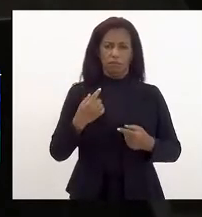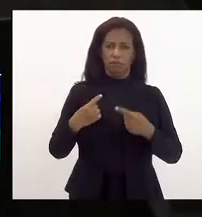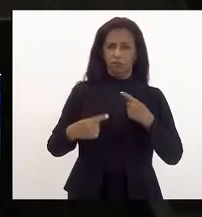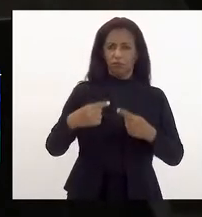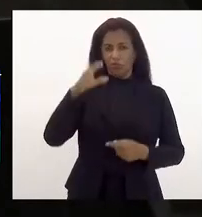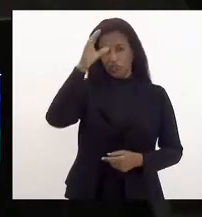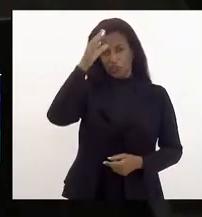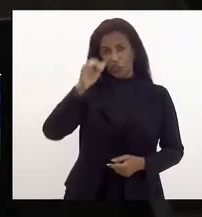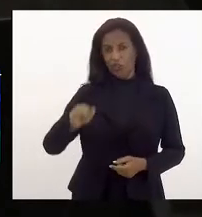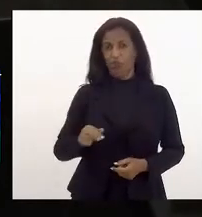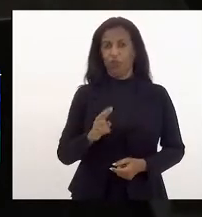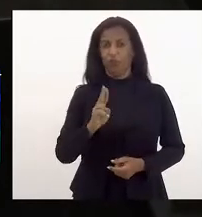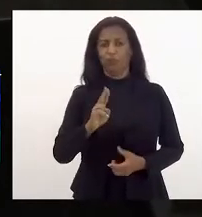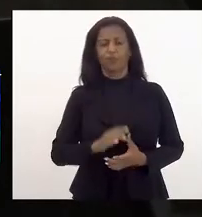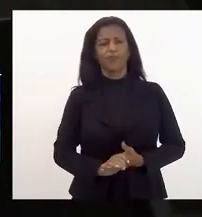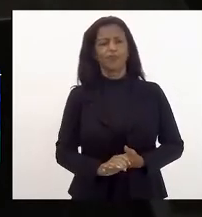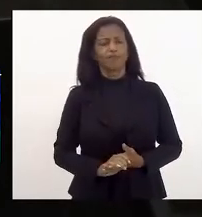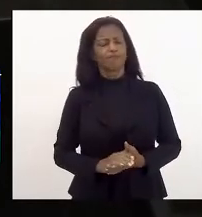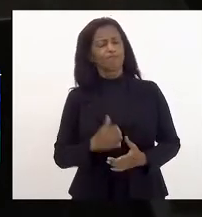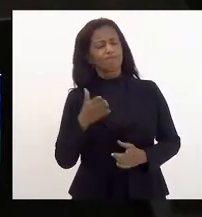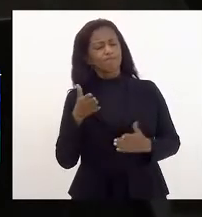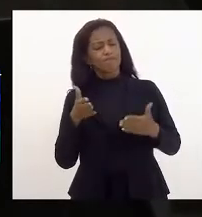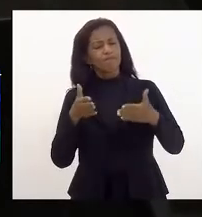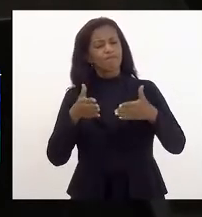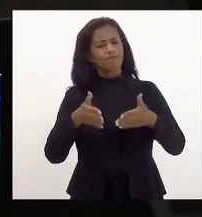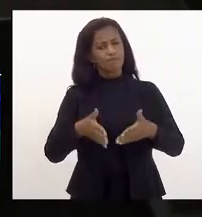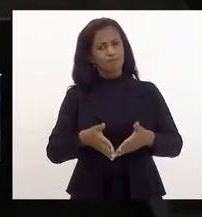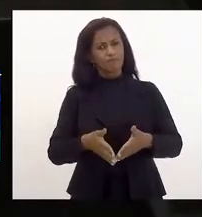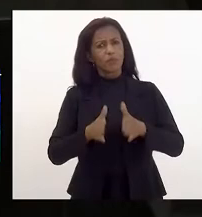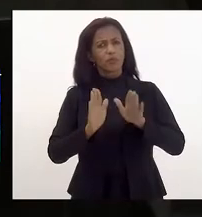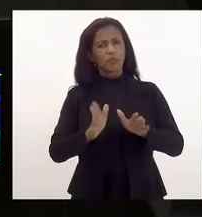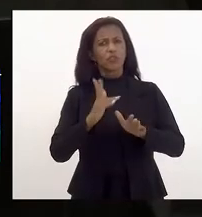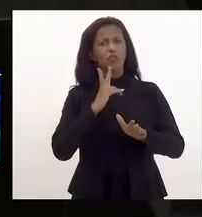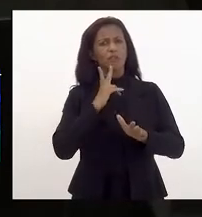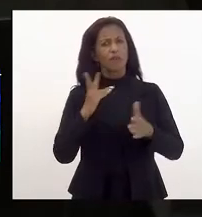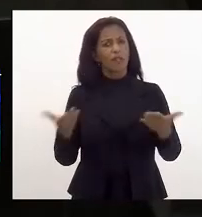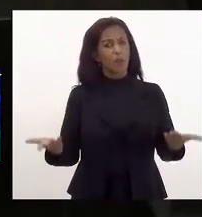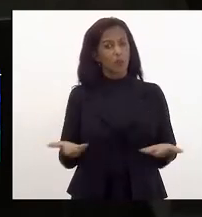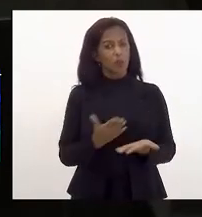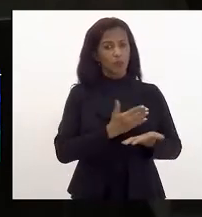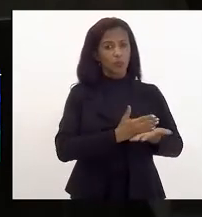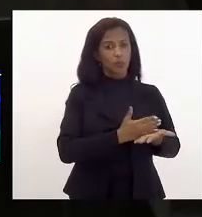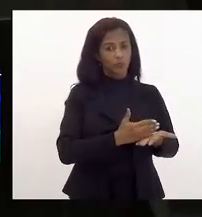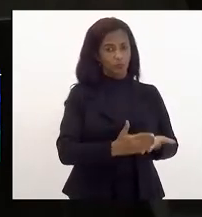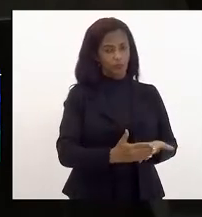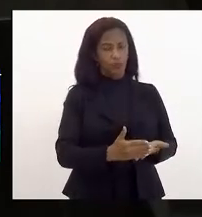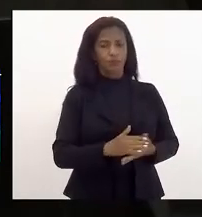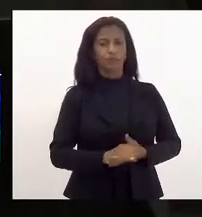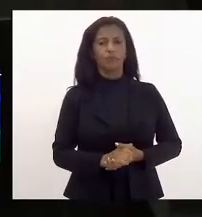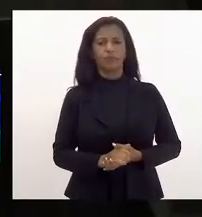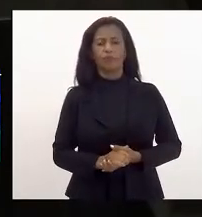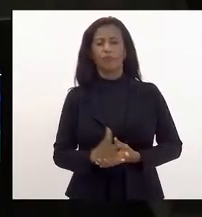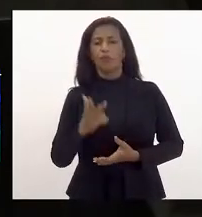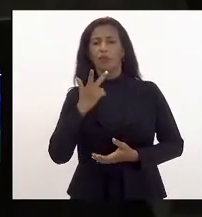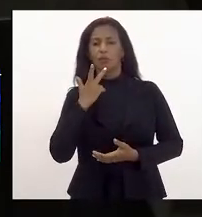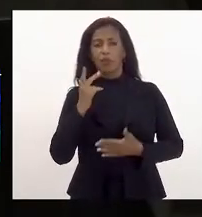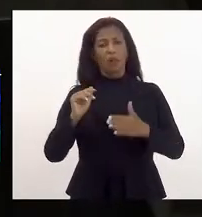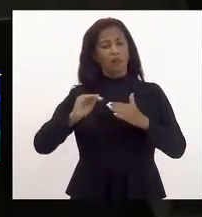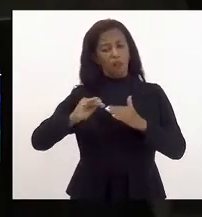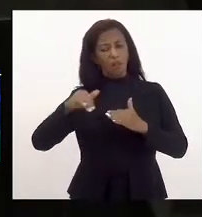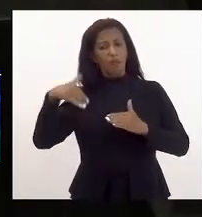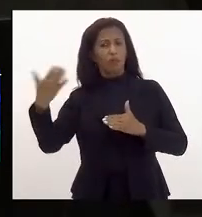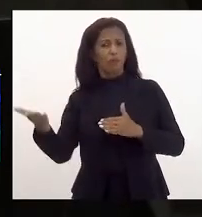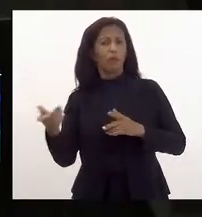deputada Tiaju muito em função do que já falei hoje no expediente inicial, do que já falei ali fora